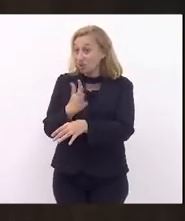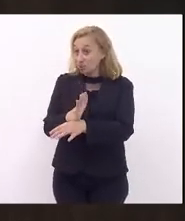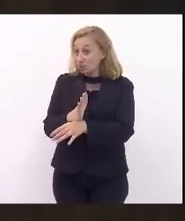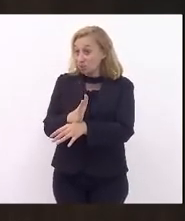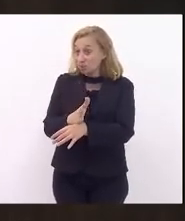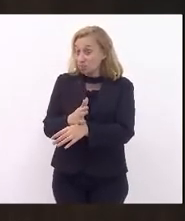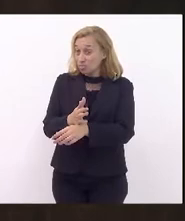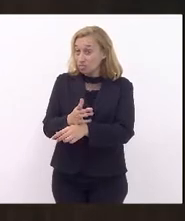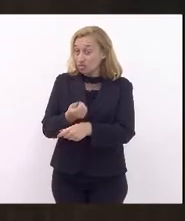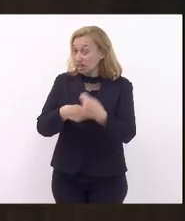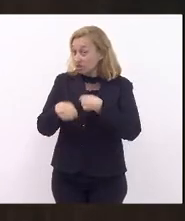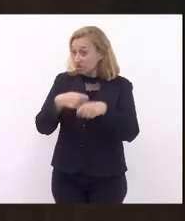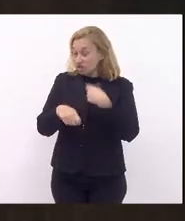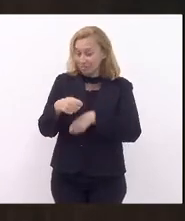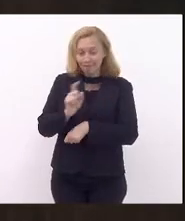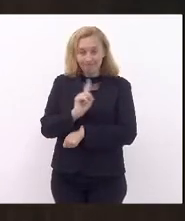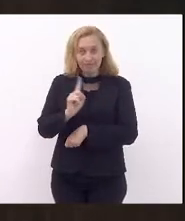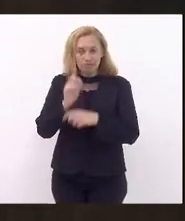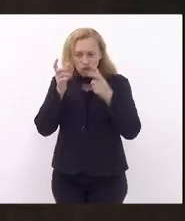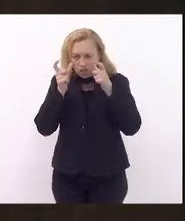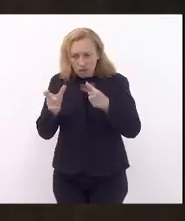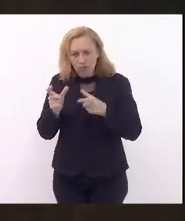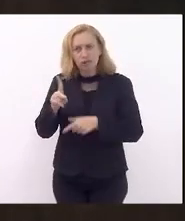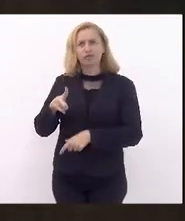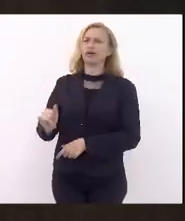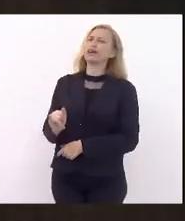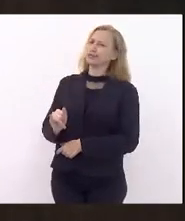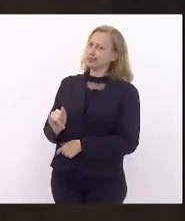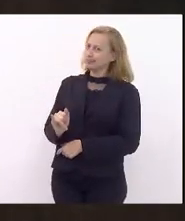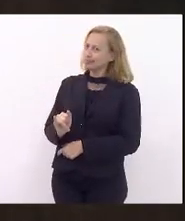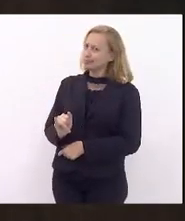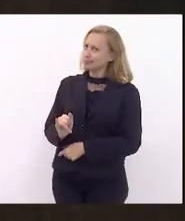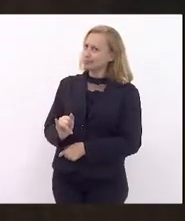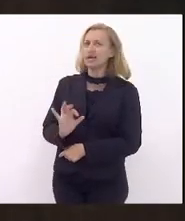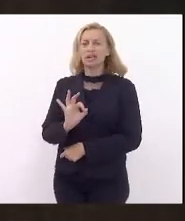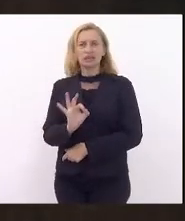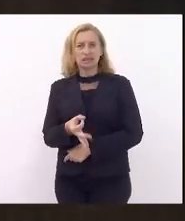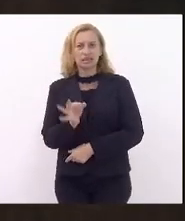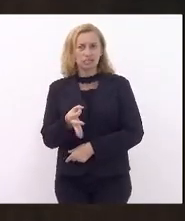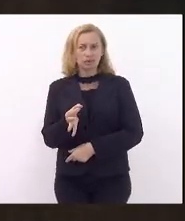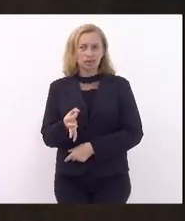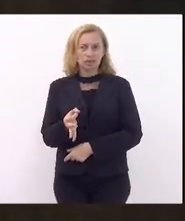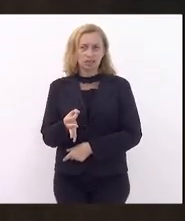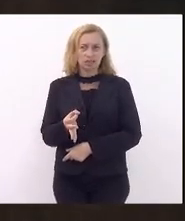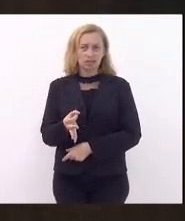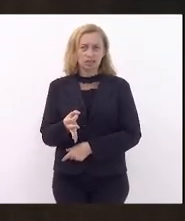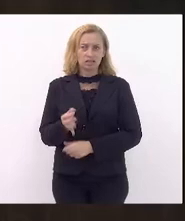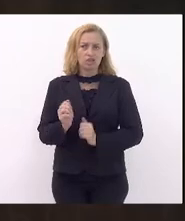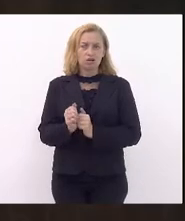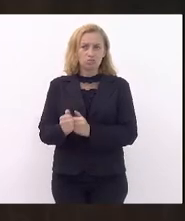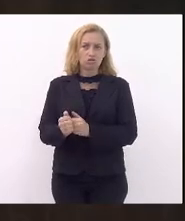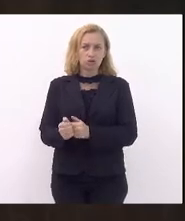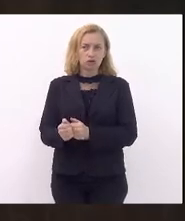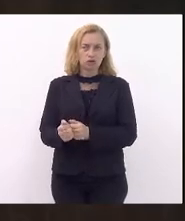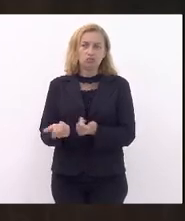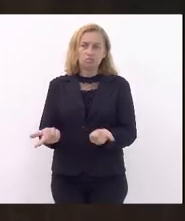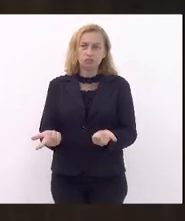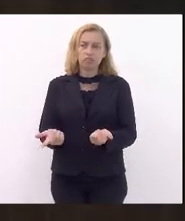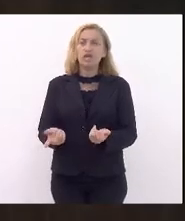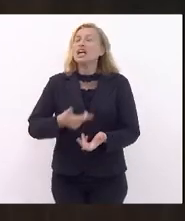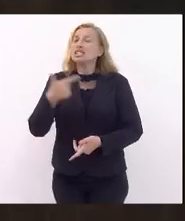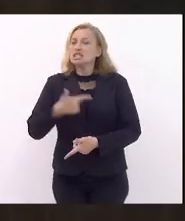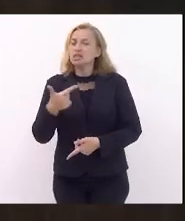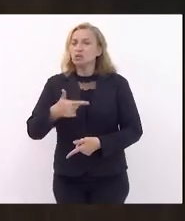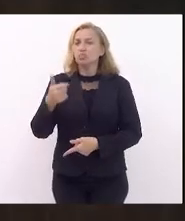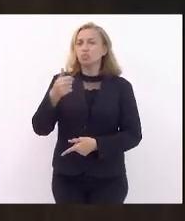de trainee, me chama a atenção que ele vai, ele vai, aparentemente, endossar essa agenda. Segundo lugar, André, não foi